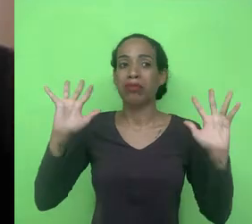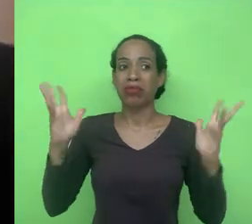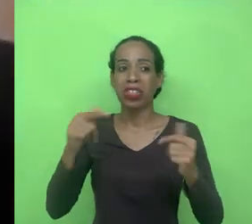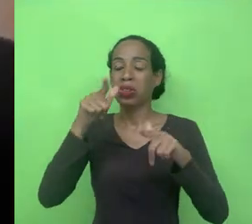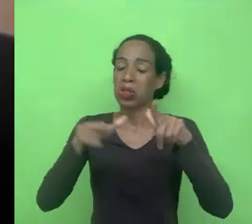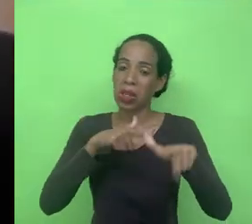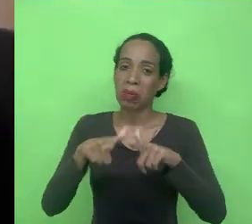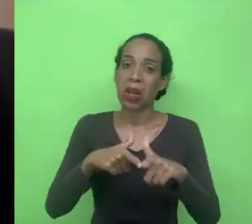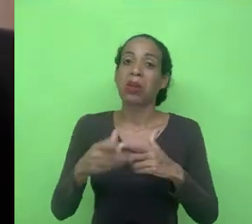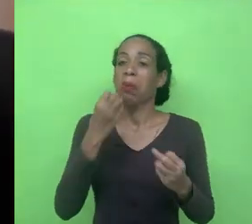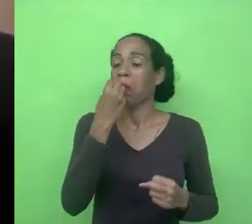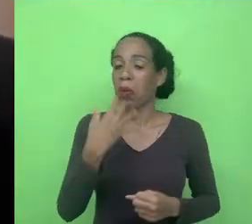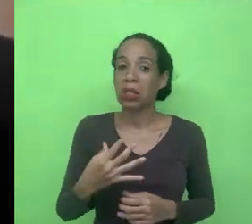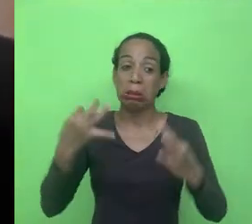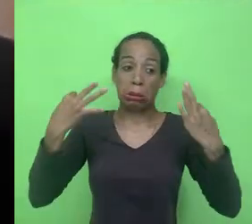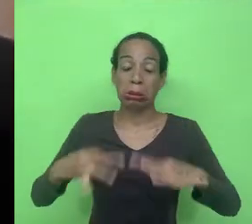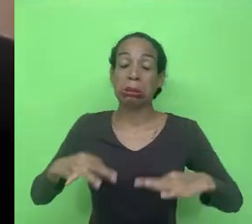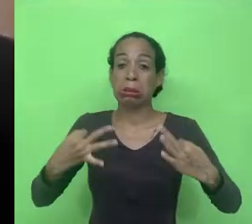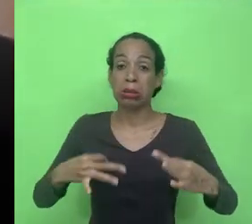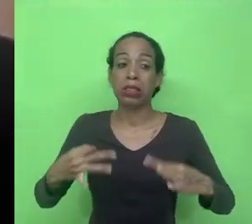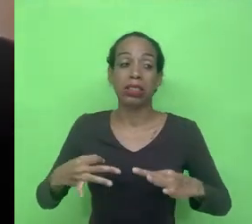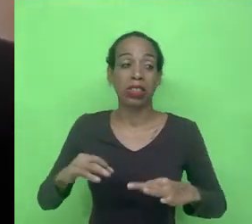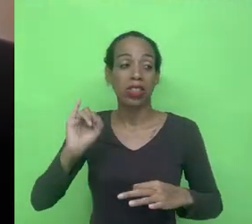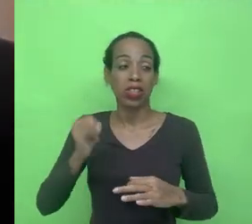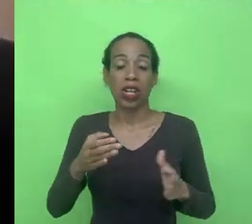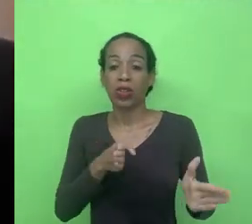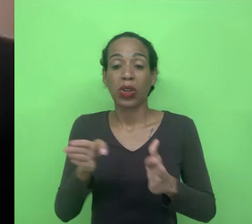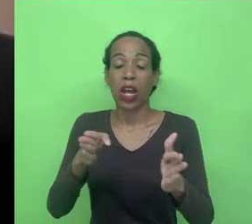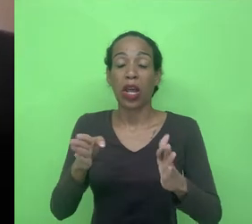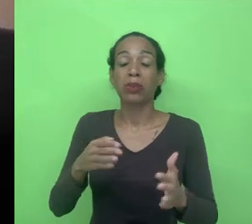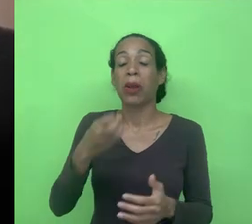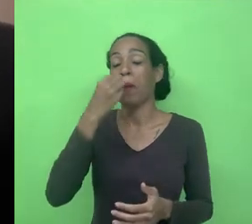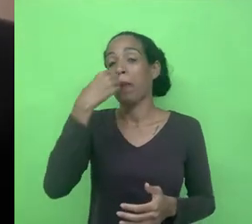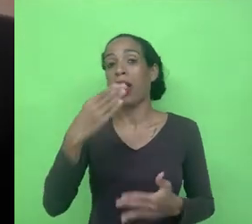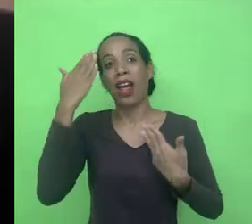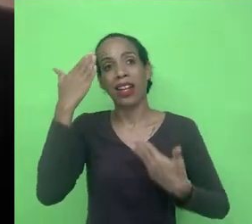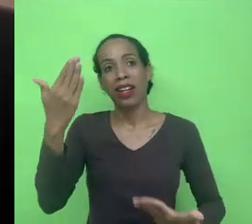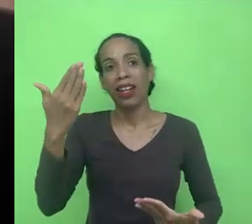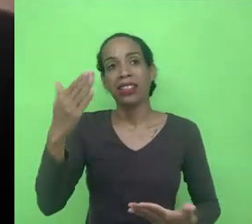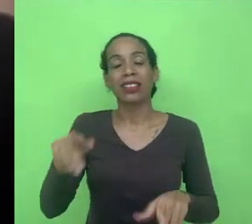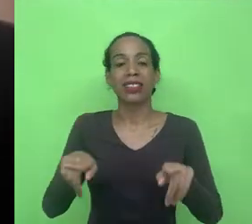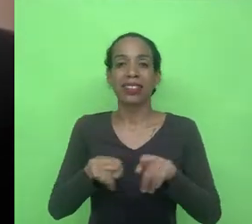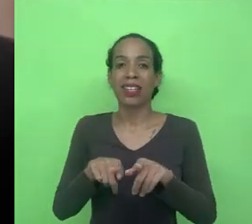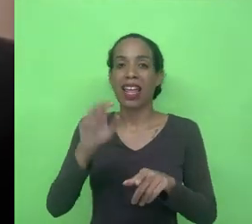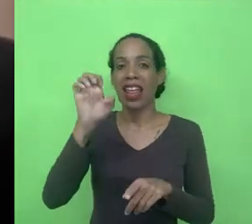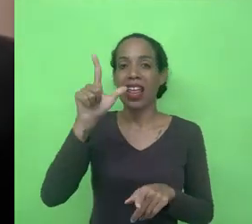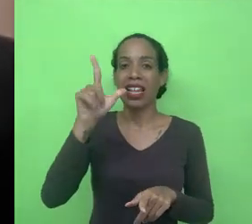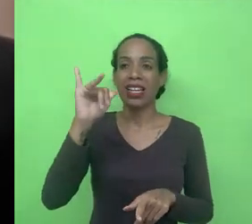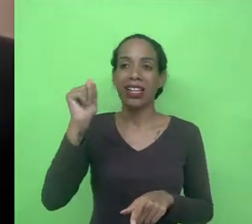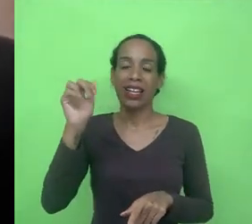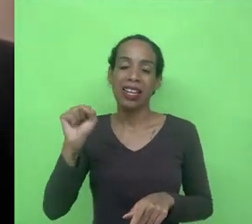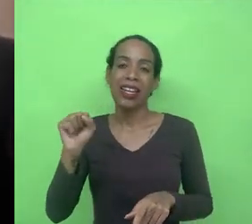certamente já já está no caminho do sucesso agradeço mais uma vez a participação do Elias e da